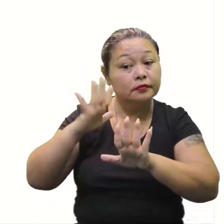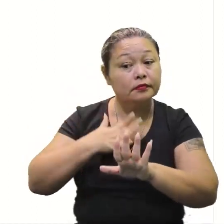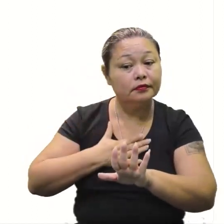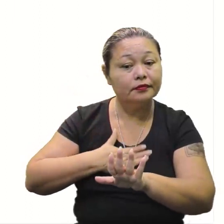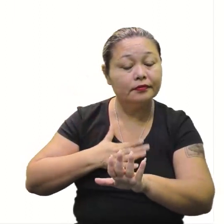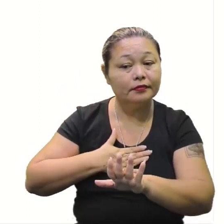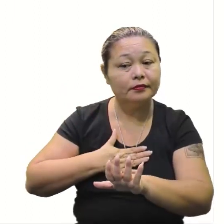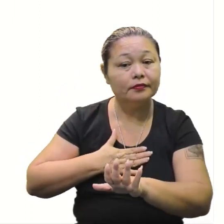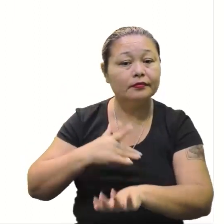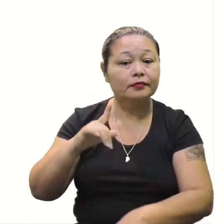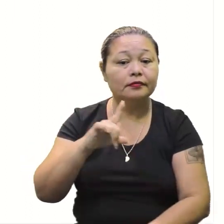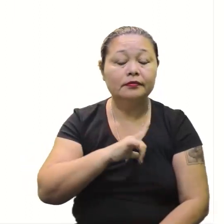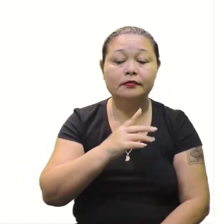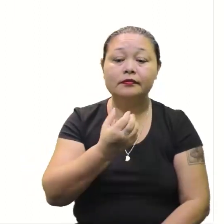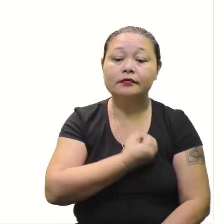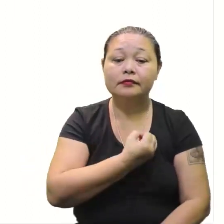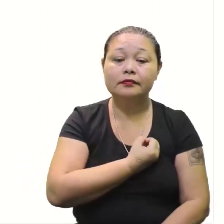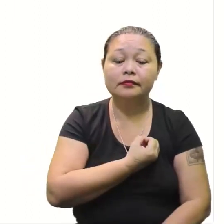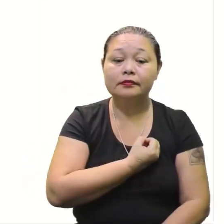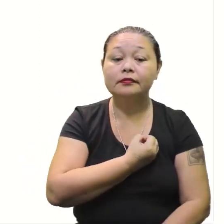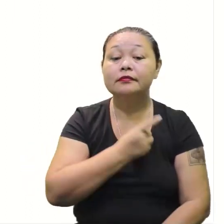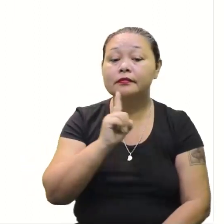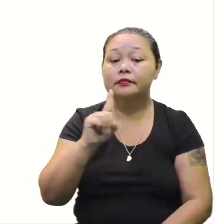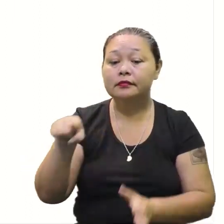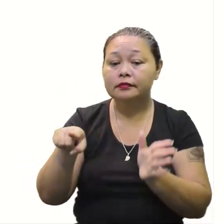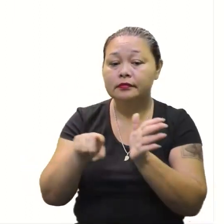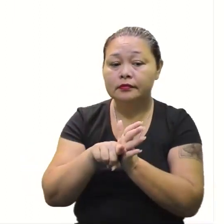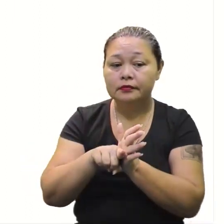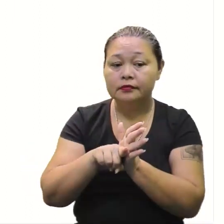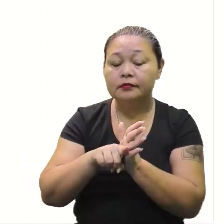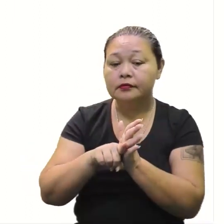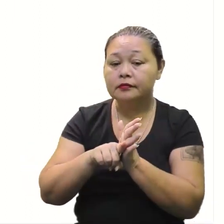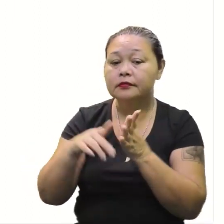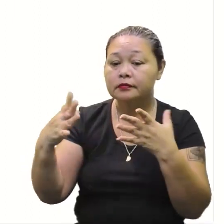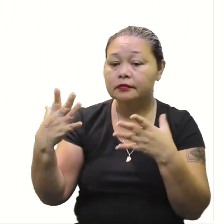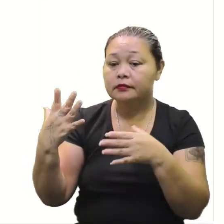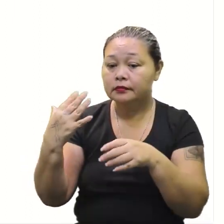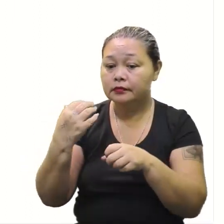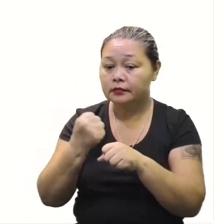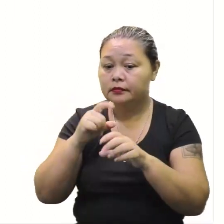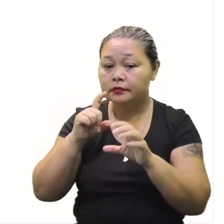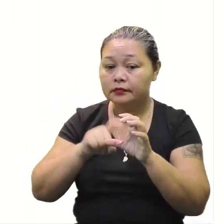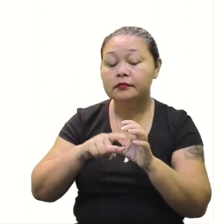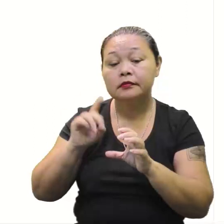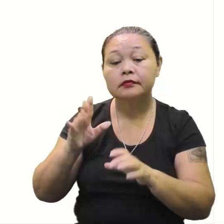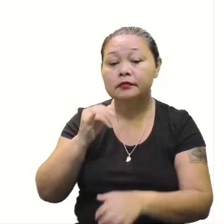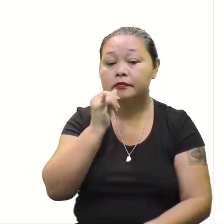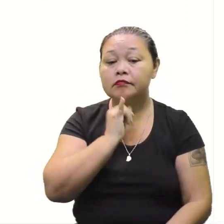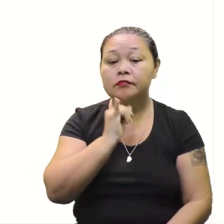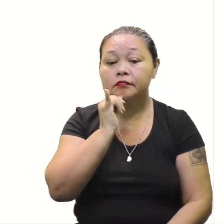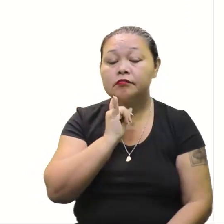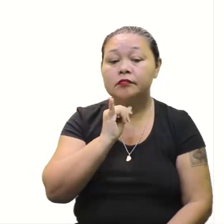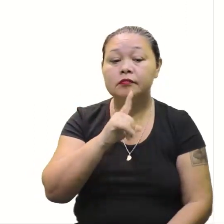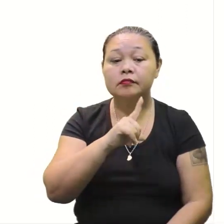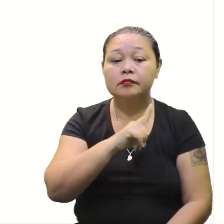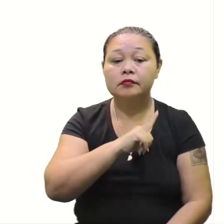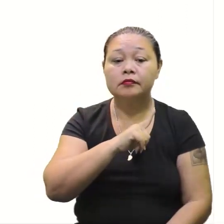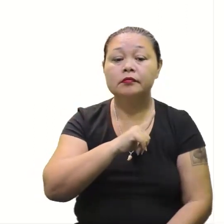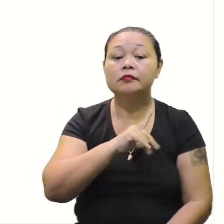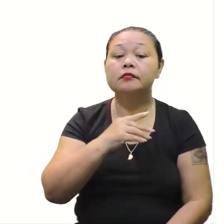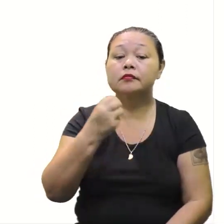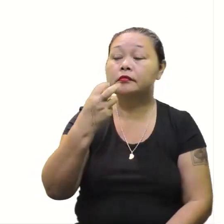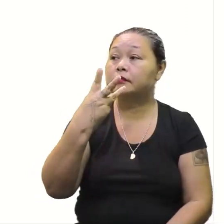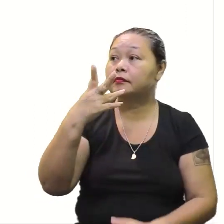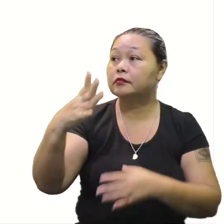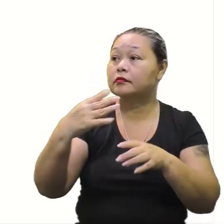nessa hora quando tiver valores já com sinais negativos, que são somas de dívida, não é esse caso. Mas, por exemplo, aqui a gente tem 3